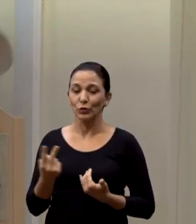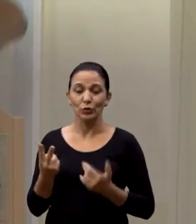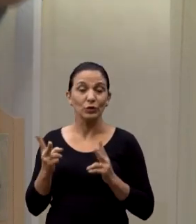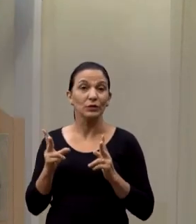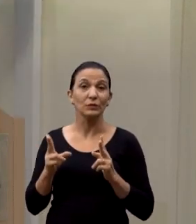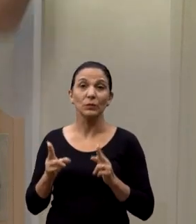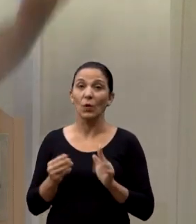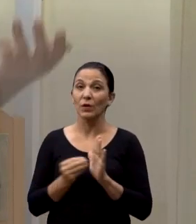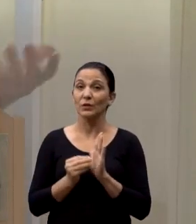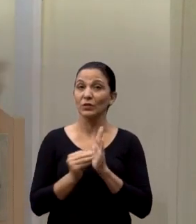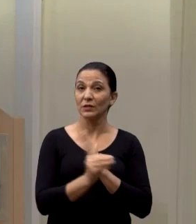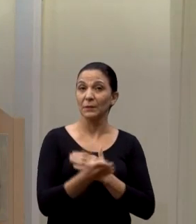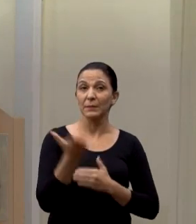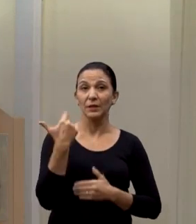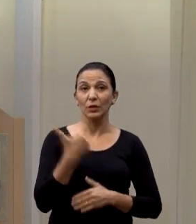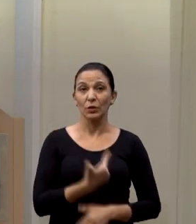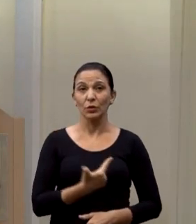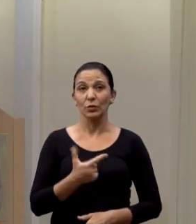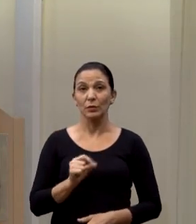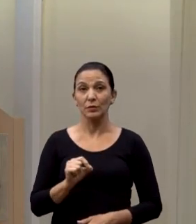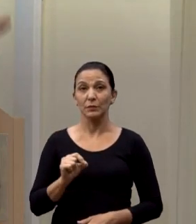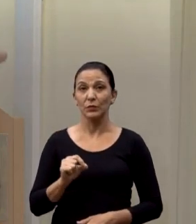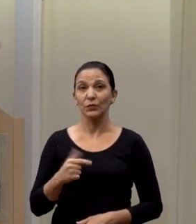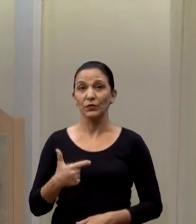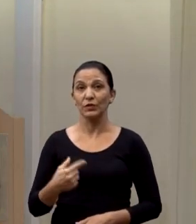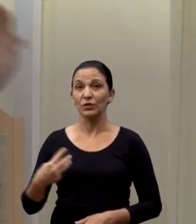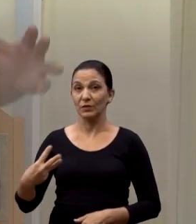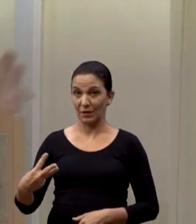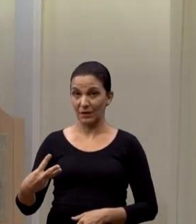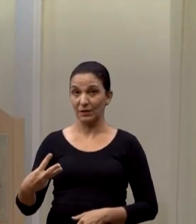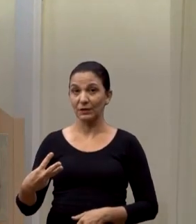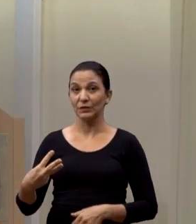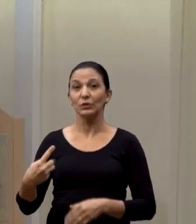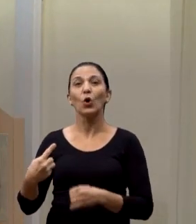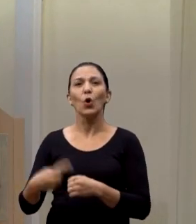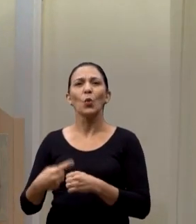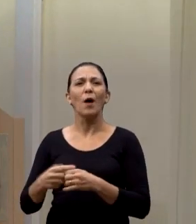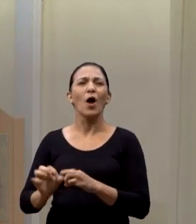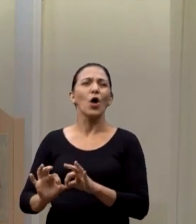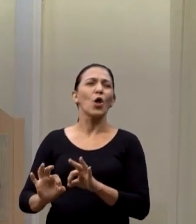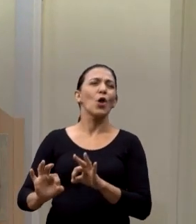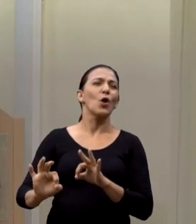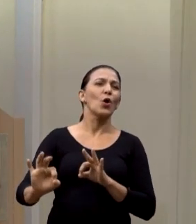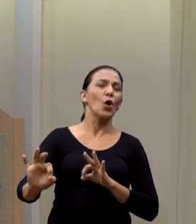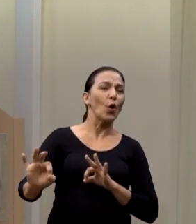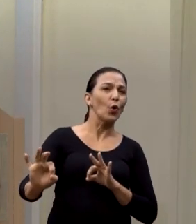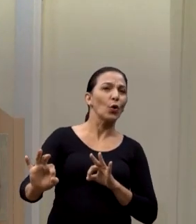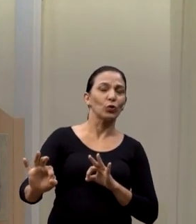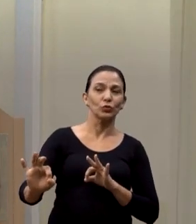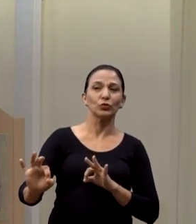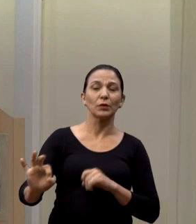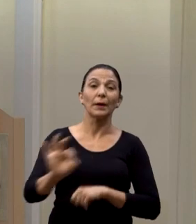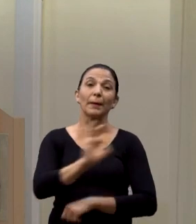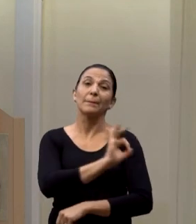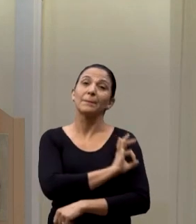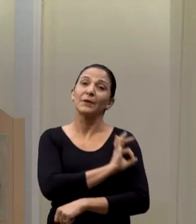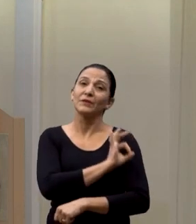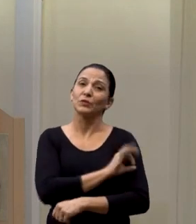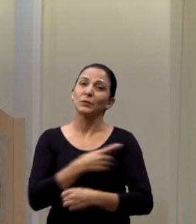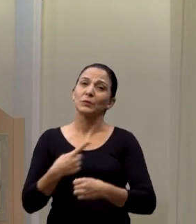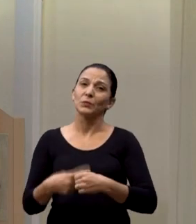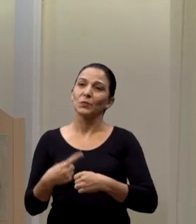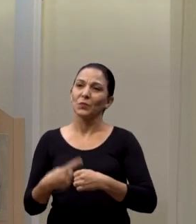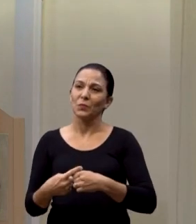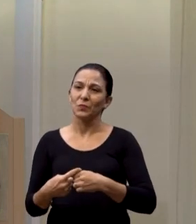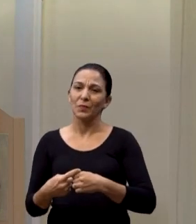fez uma indicação lá em 2023 e hoje, porque, como é um bairro afastado, a prefeitura nos bairros acaba